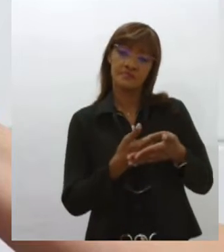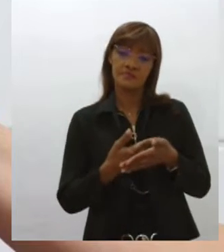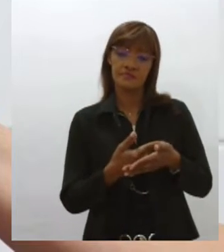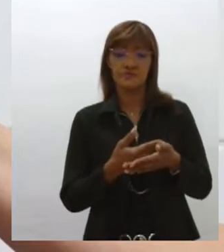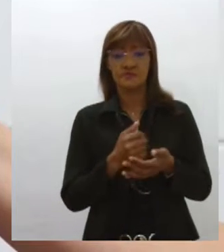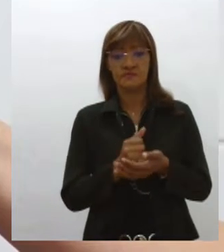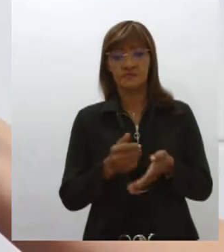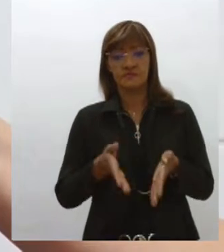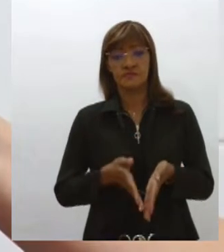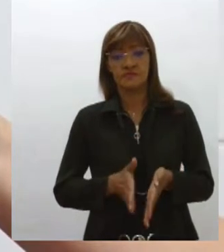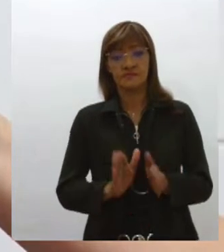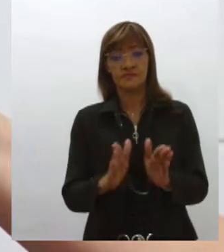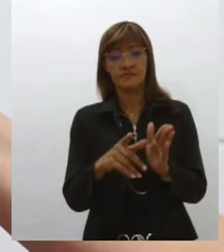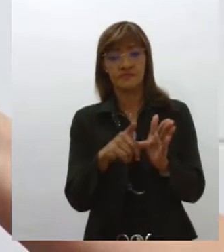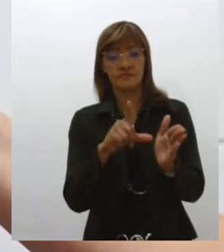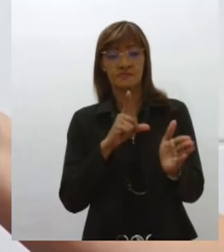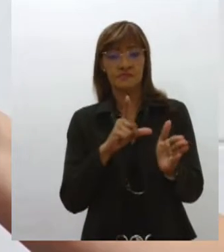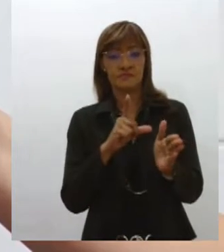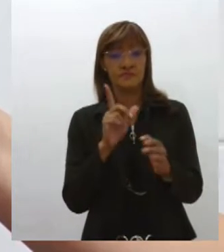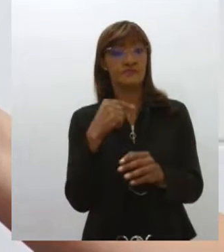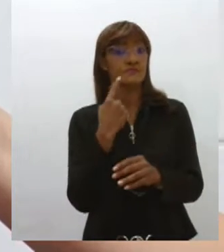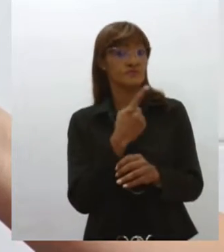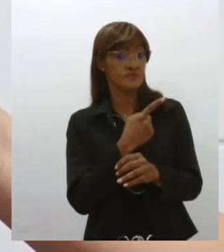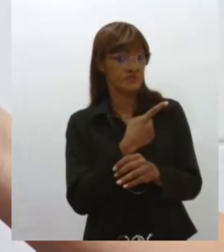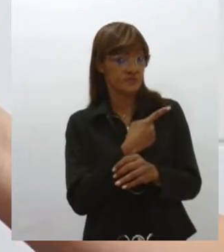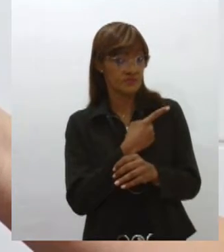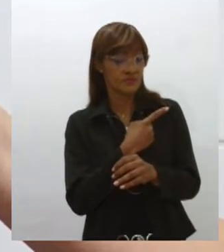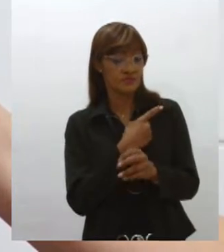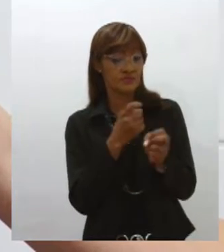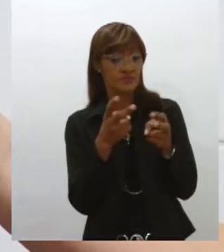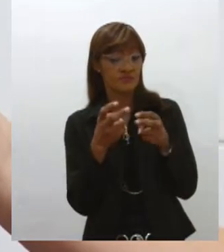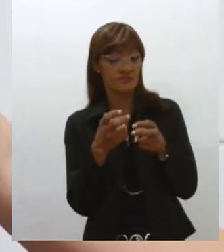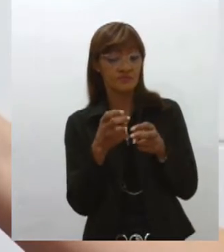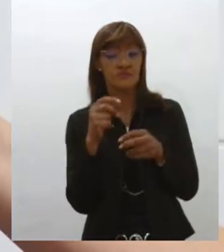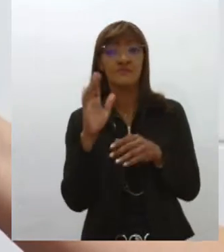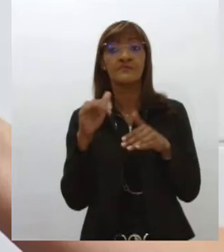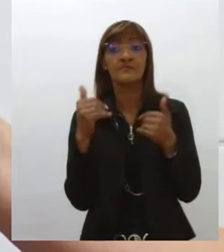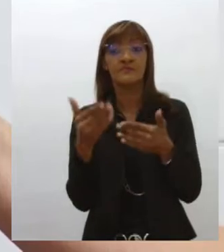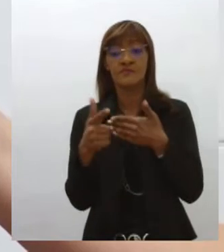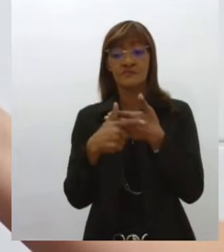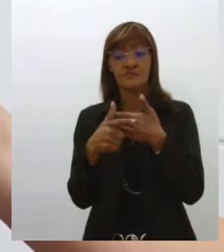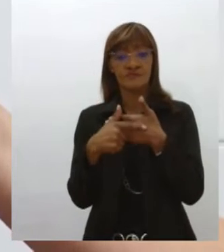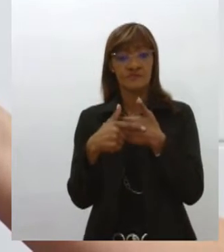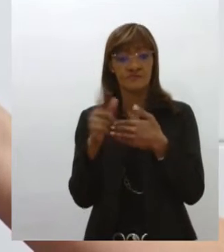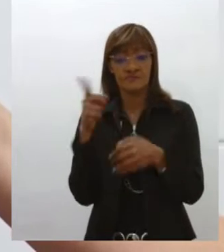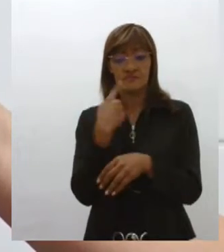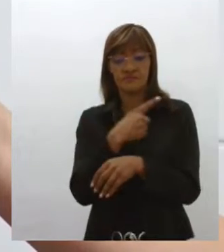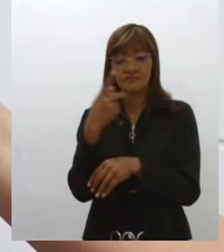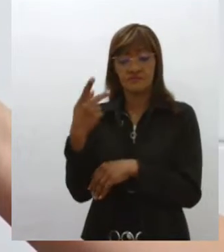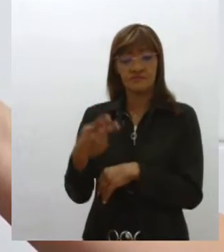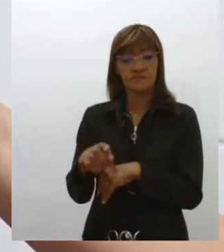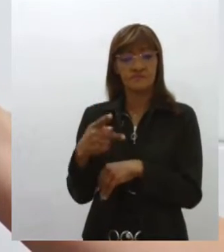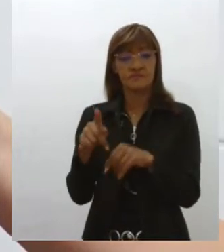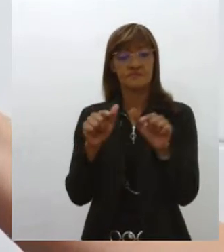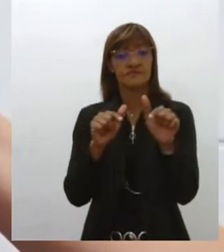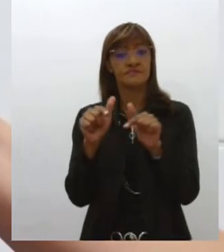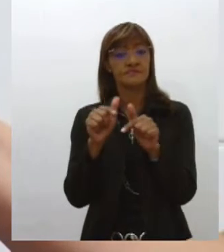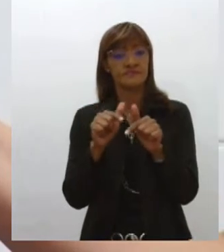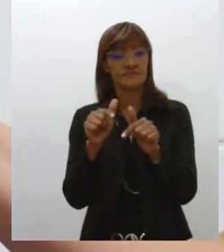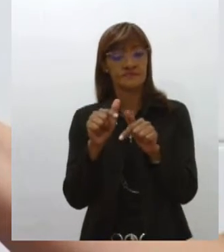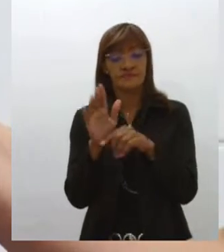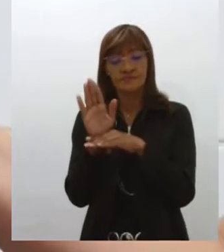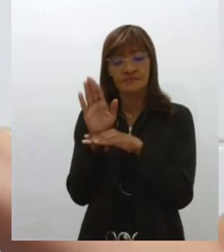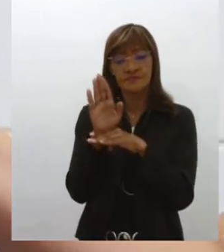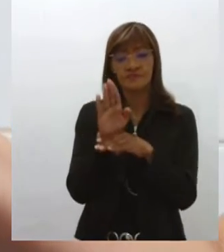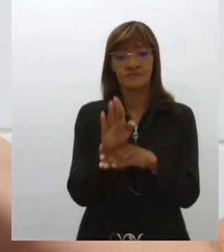prematuros, a gente tem que ver o papel que é o Banco de Leite. Qual o papel do Banco de Leite na questão de realmente ajudar na